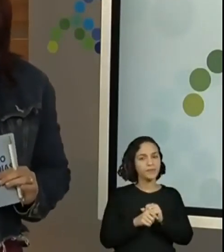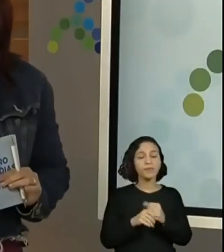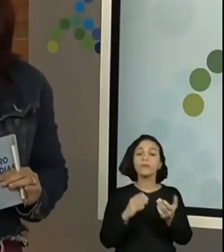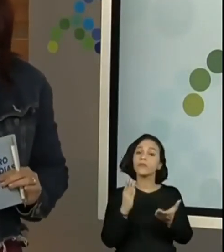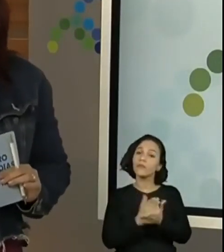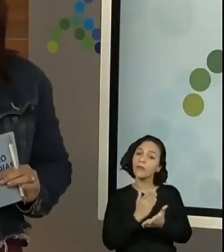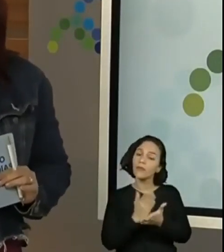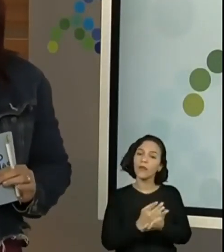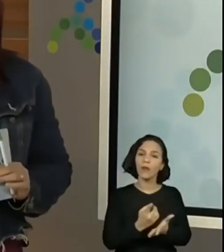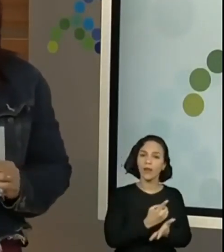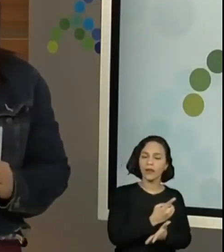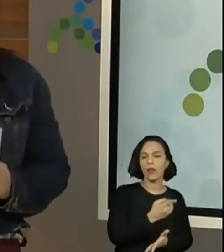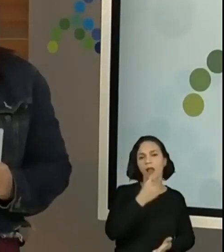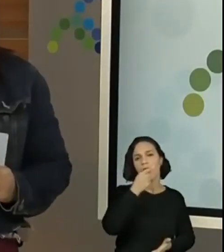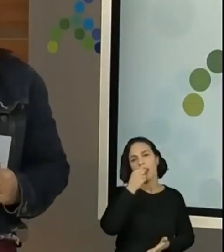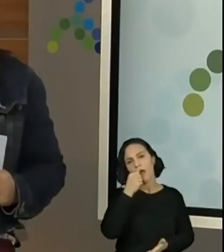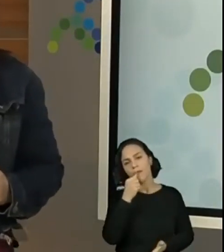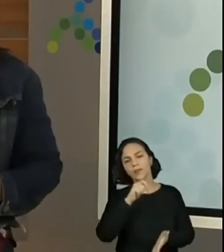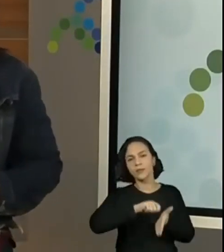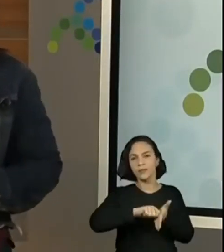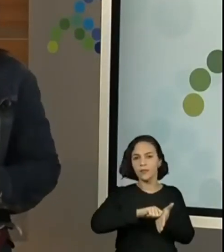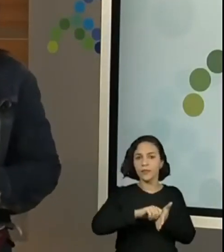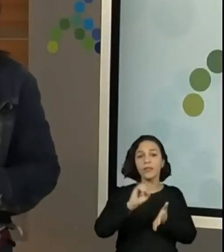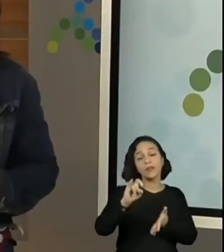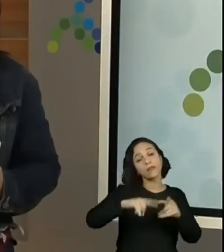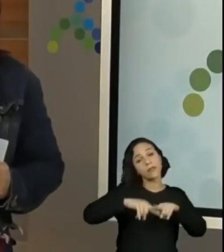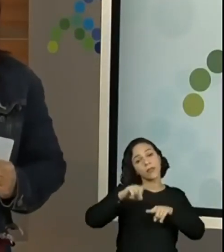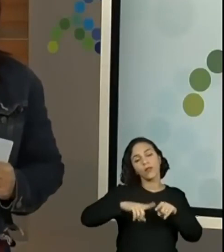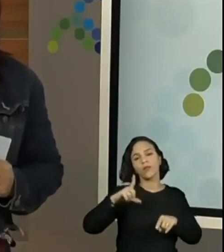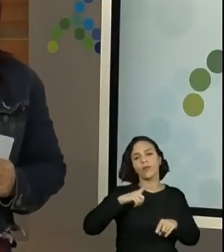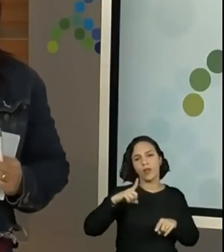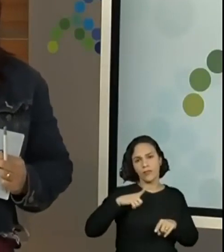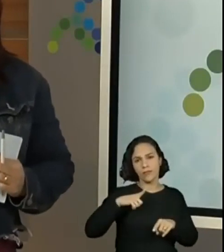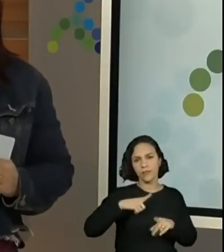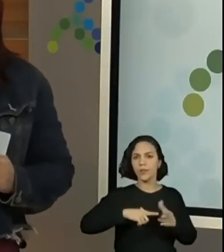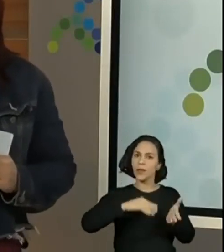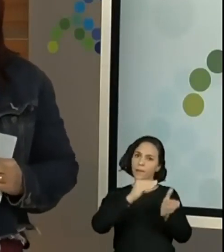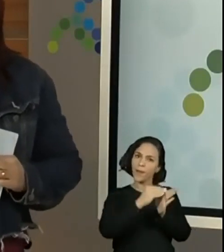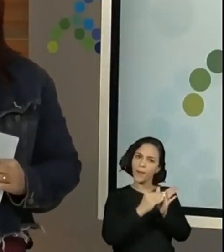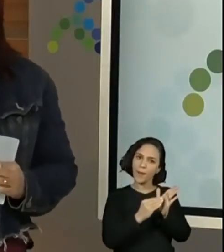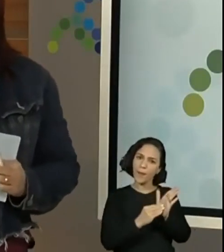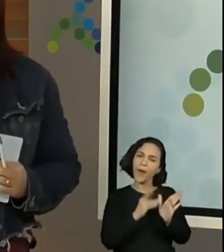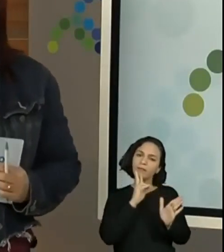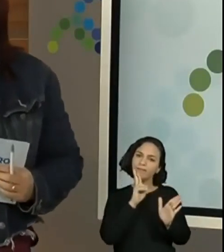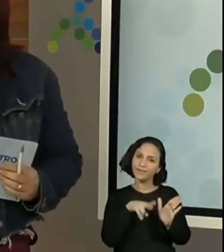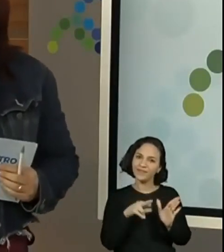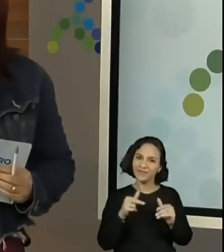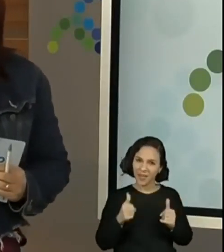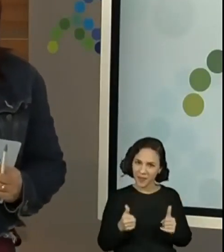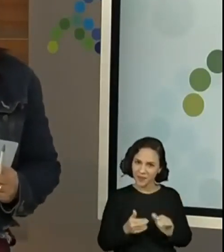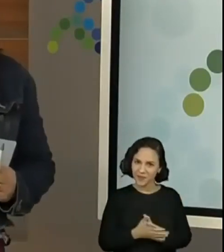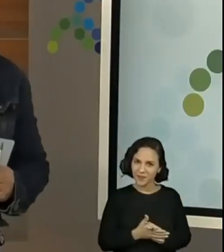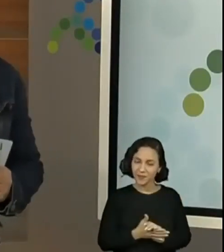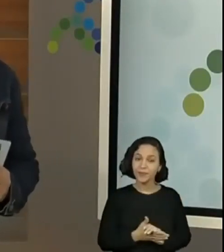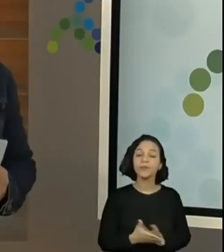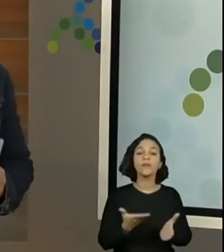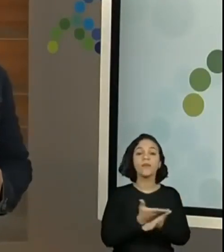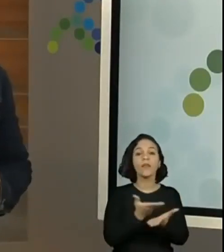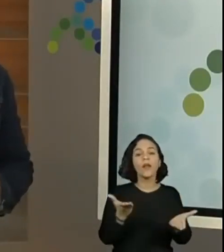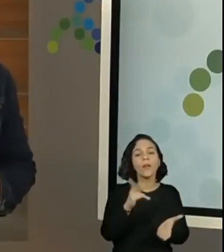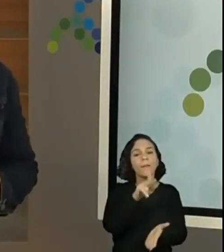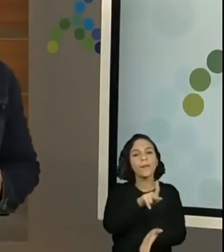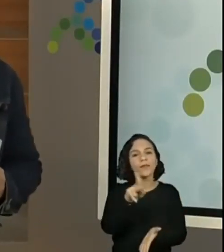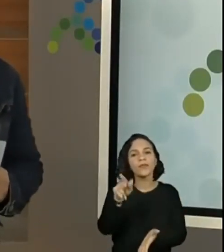caderno, lápis, borracha e o material do Aprender Sempre para desenvolver as atividades aqui. Professores e